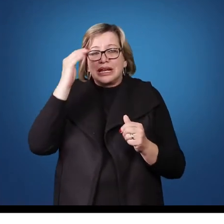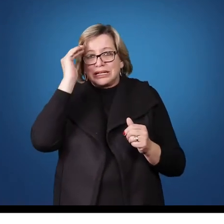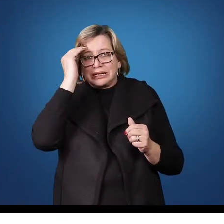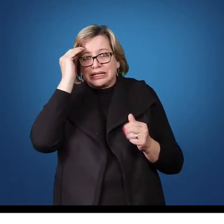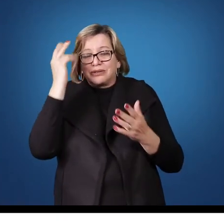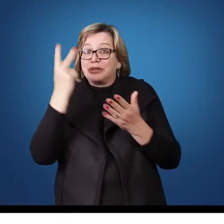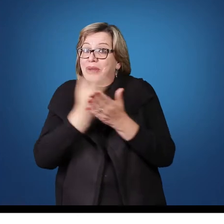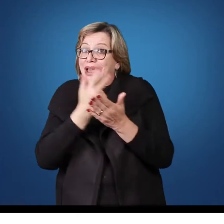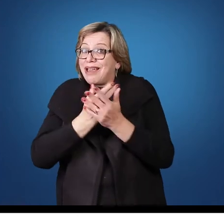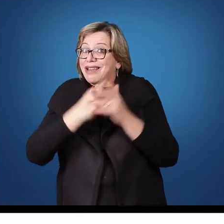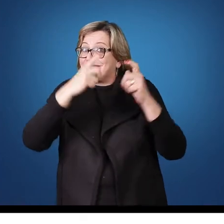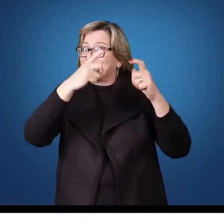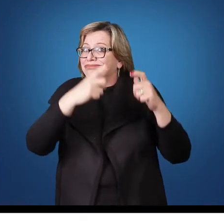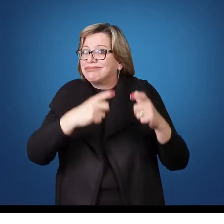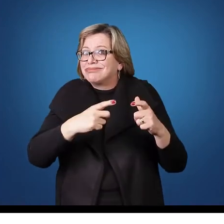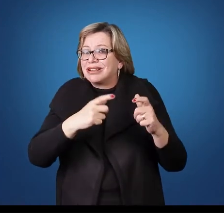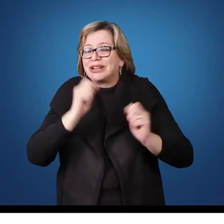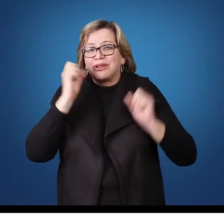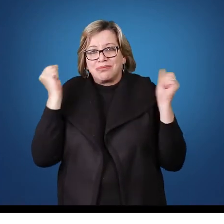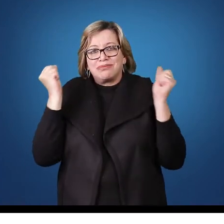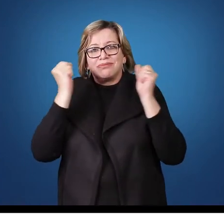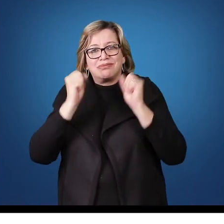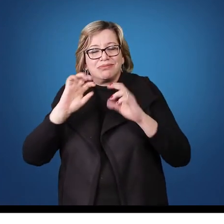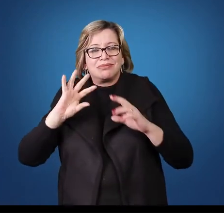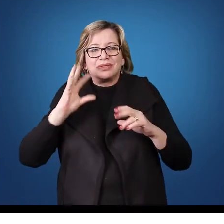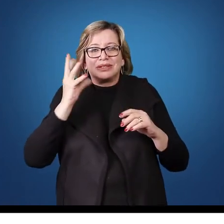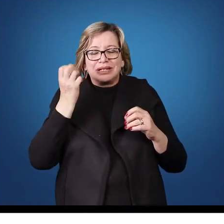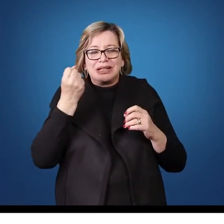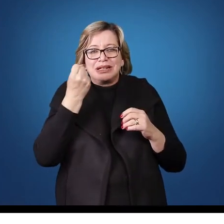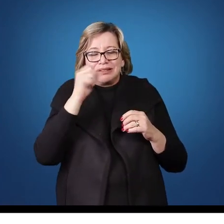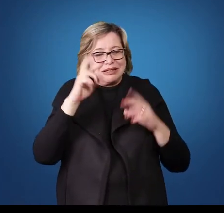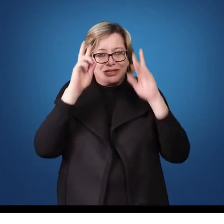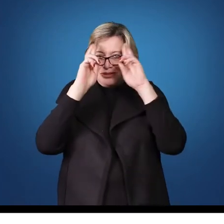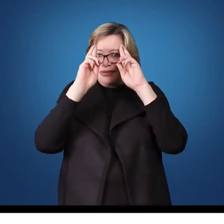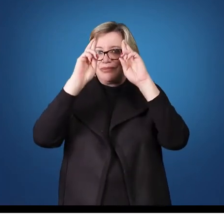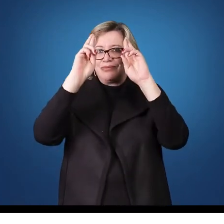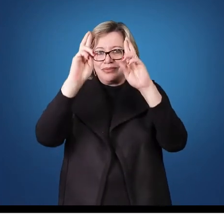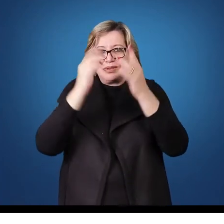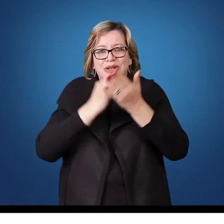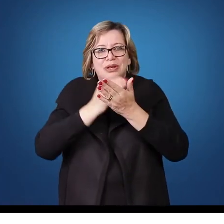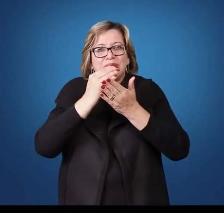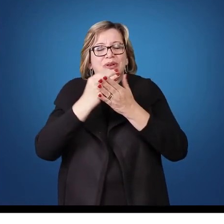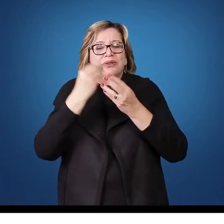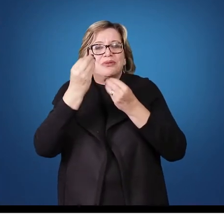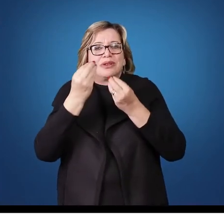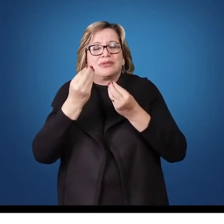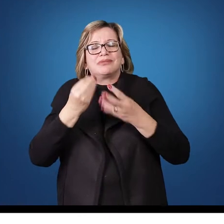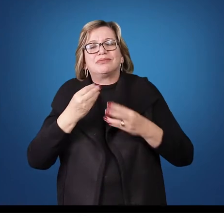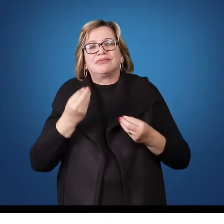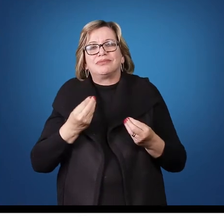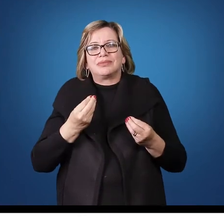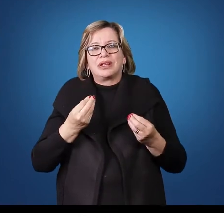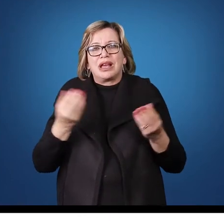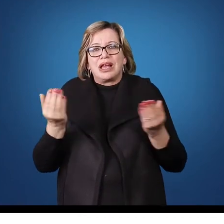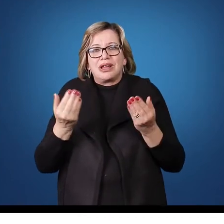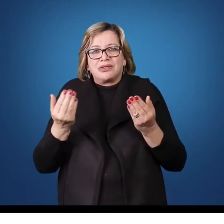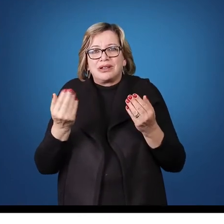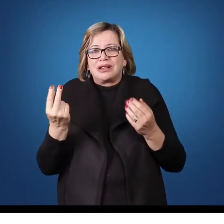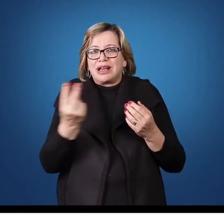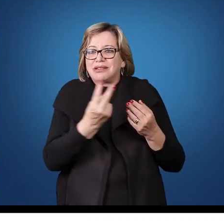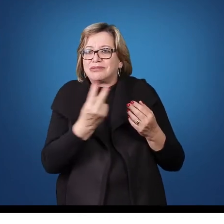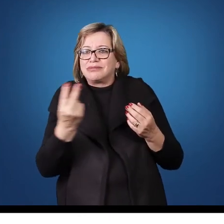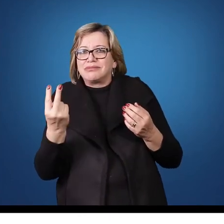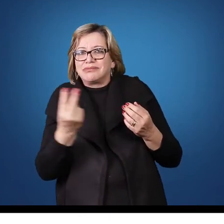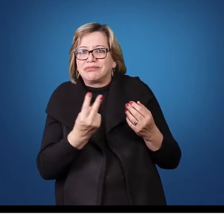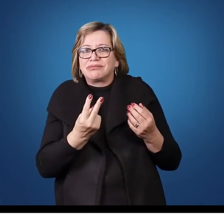posicionamento que podem ocorrer normalmente se a gente não respeitar aquela posição inicial dos seis quadrantes. Nesse momento, nossas duas levantadoras